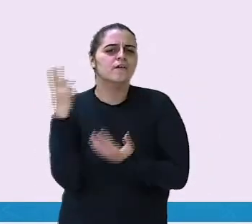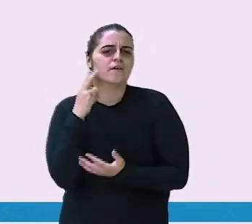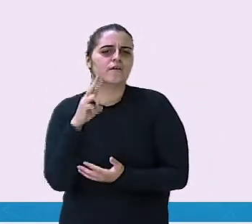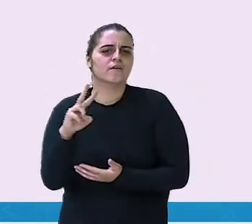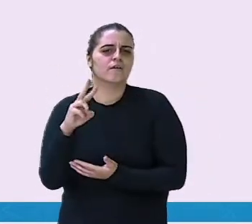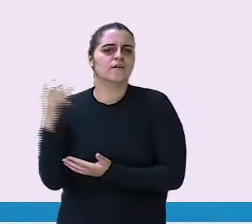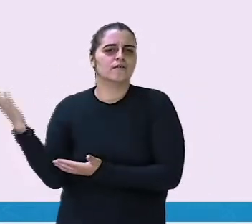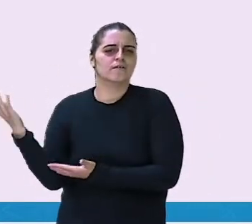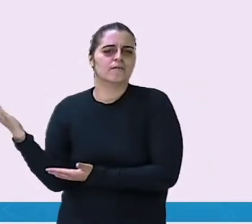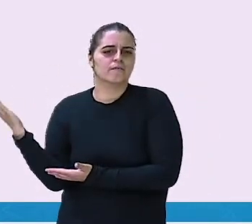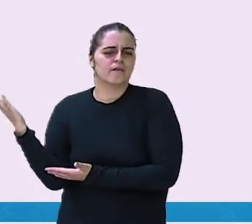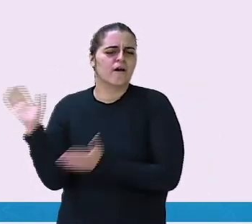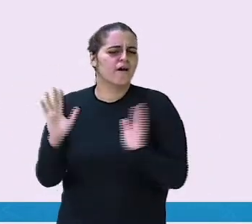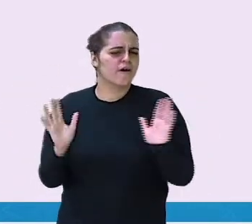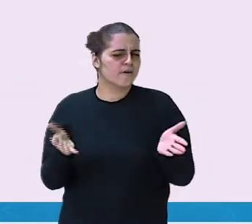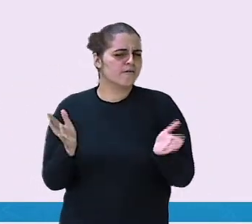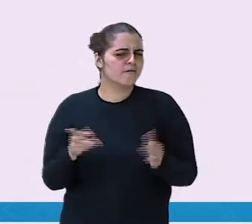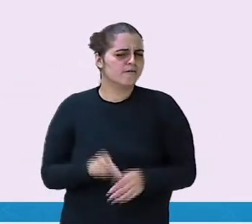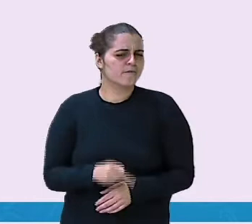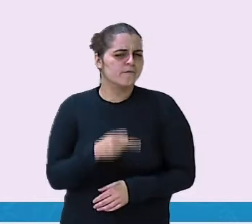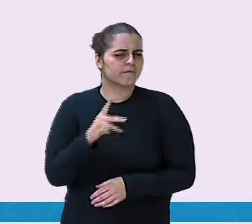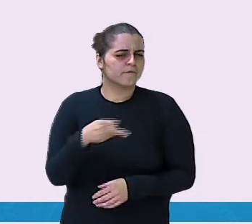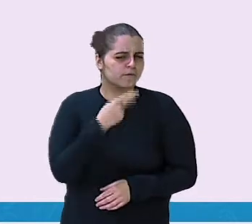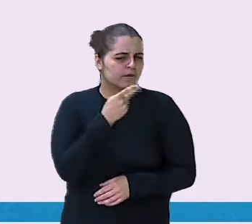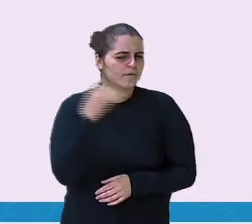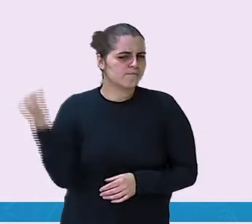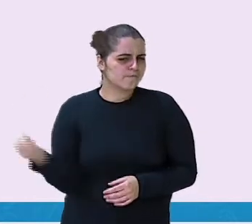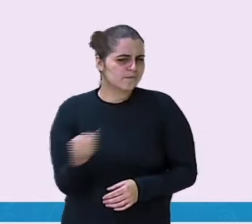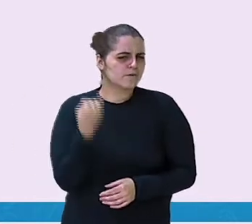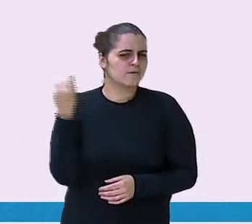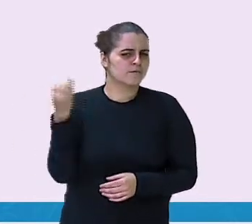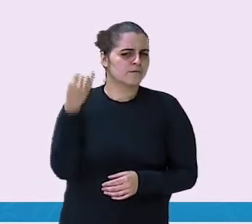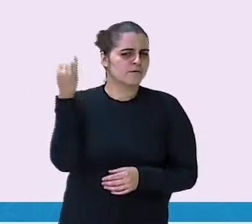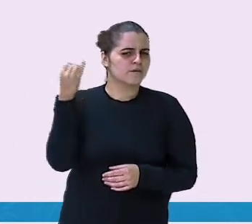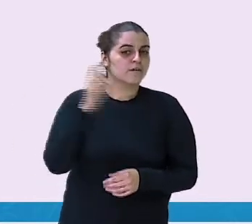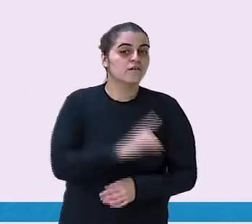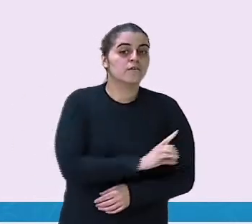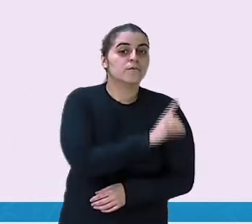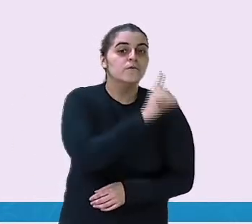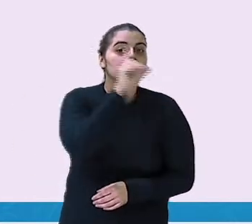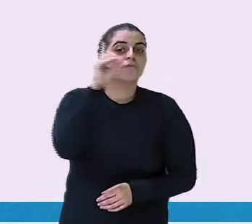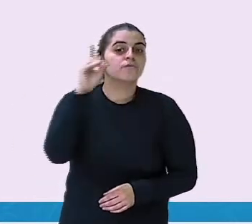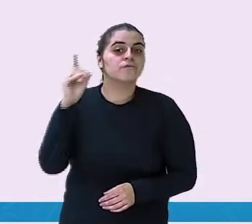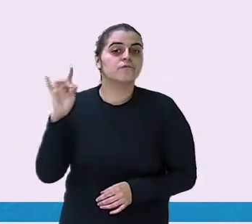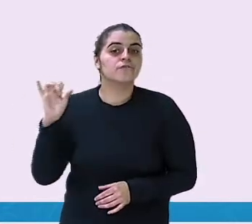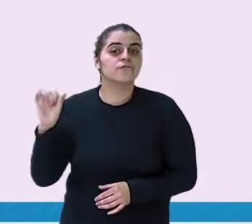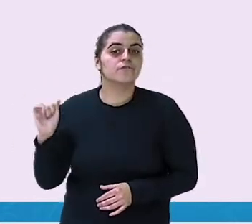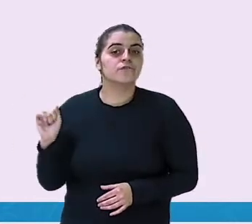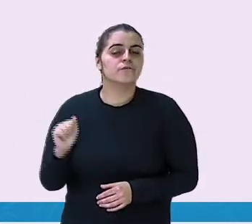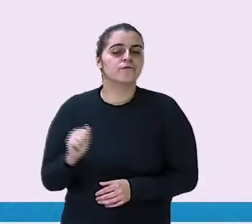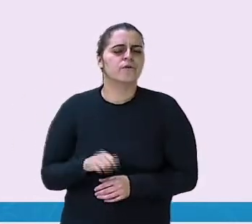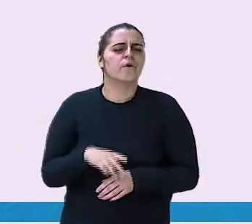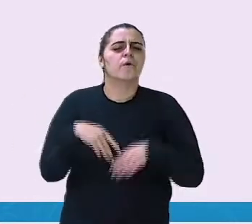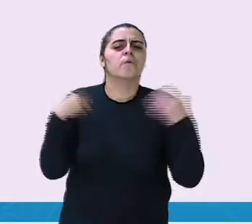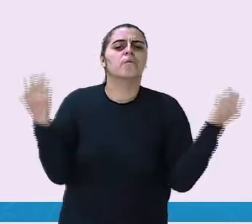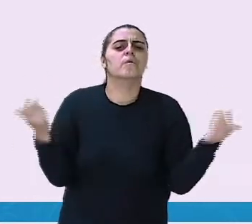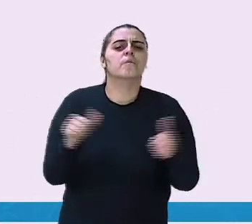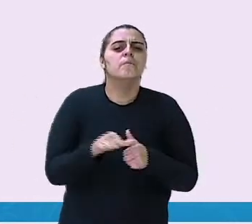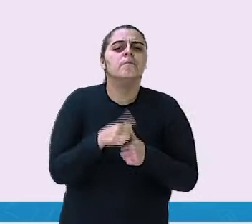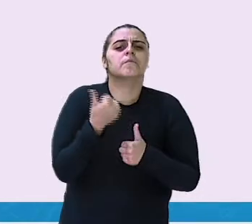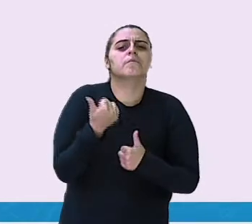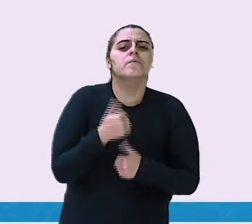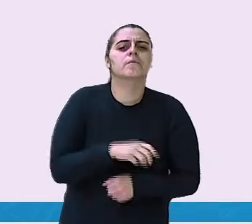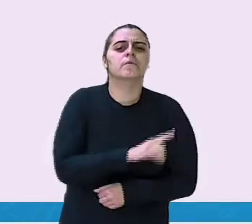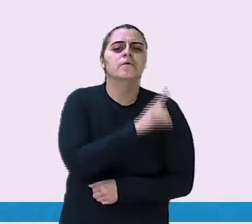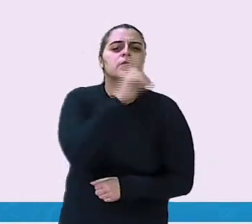Então, agora nós estamos falando nessa história aqui de datas. Então, qual a primeira data que tem aqui nessa